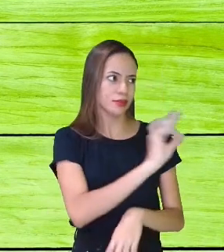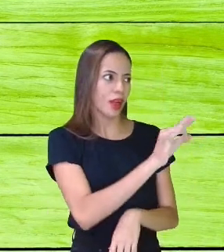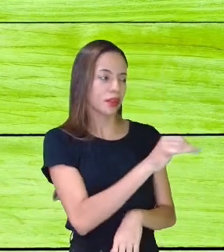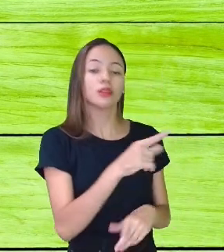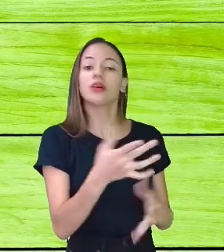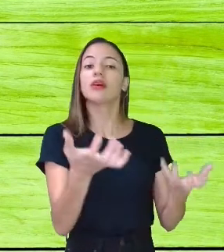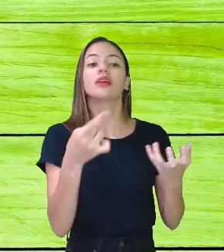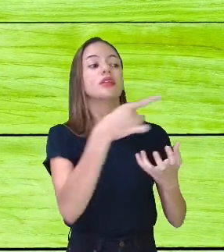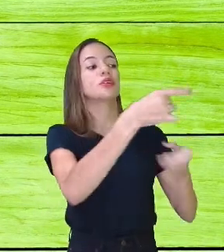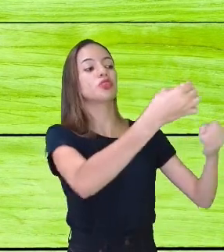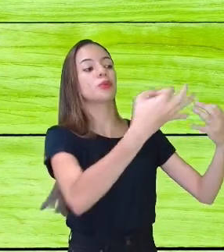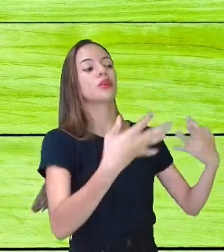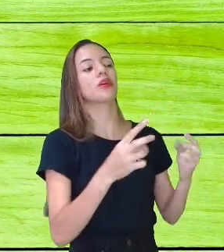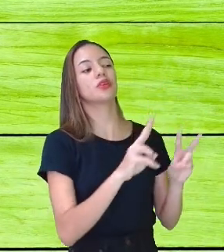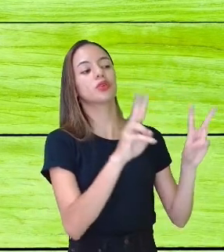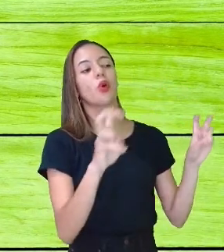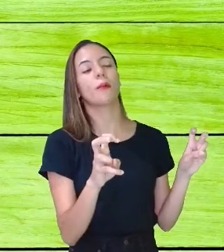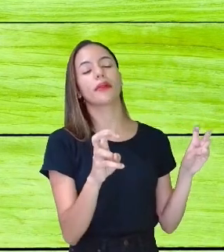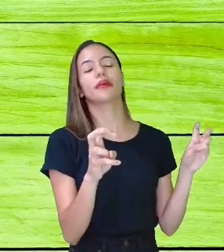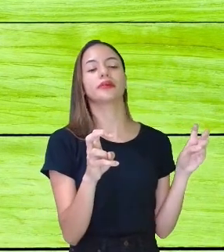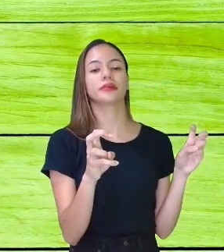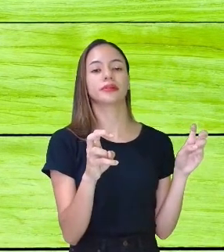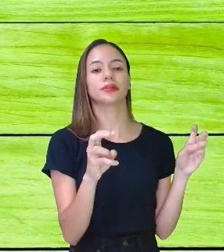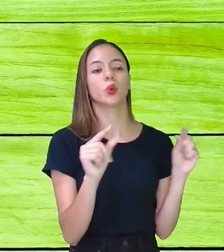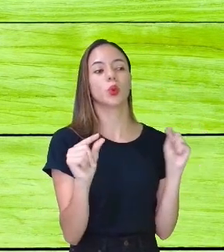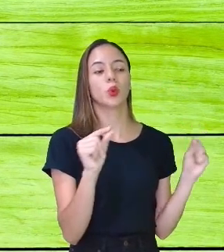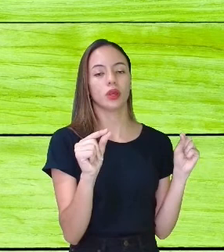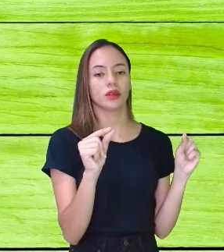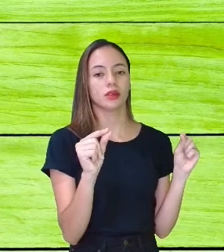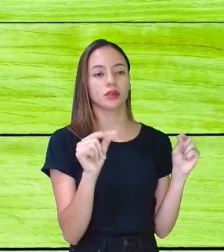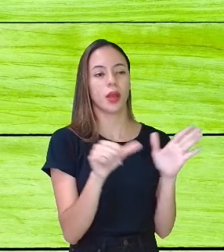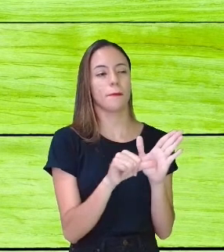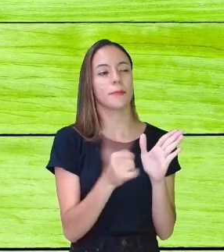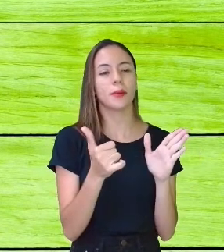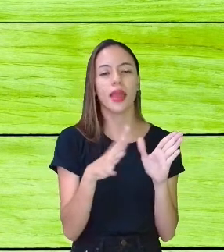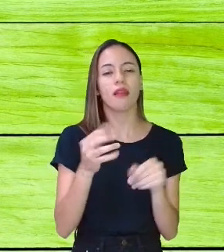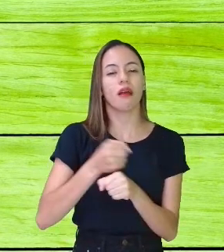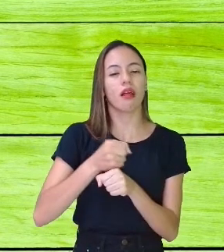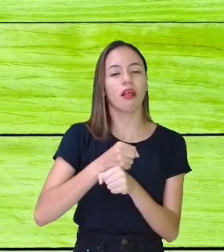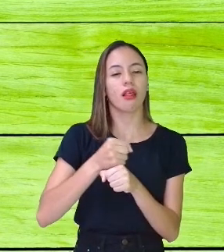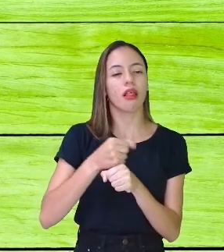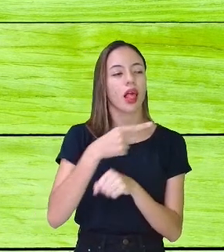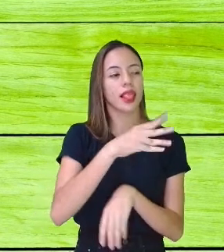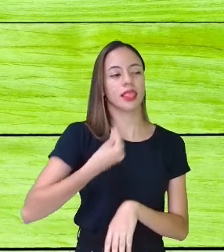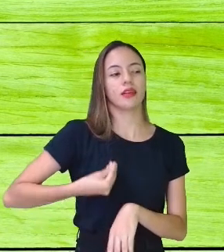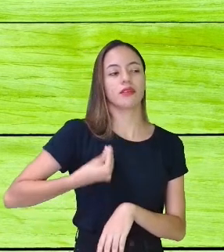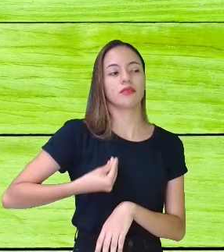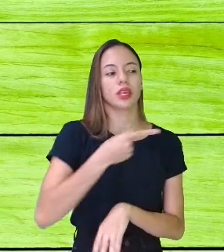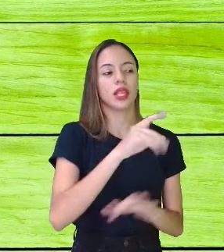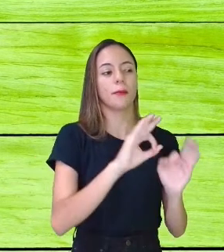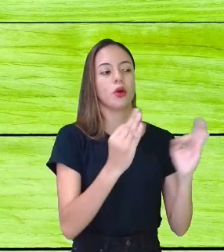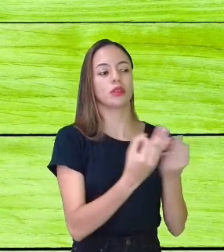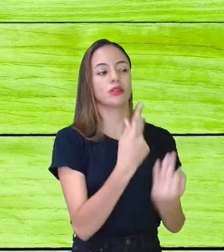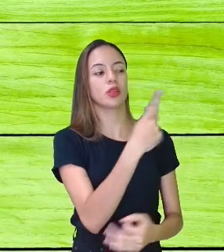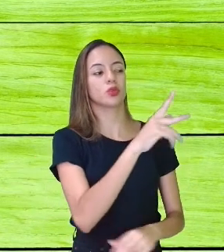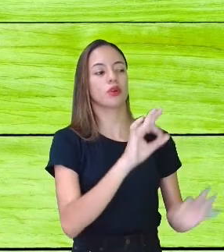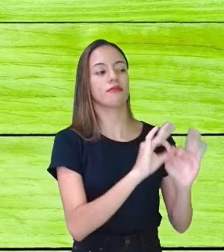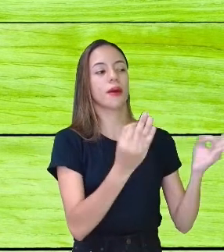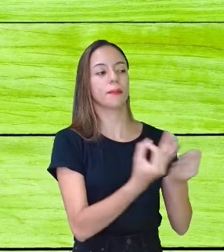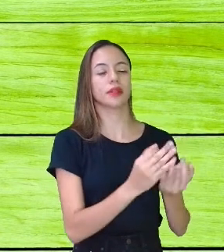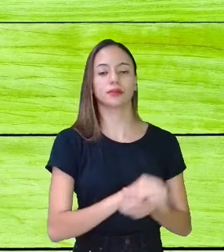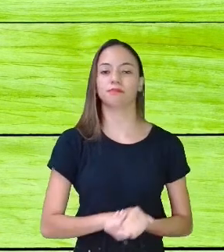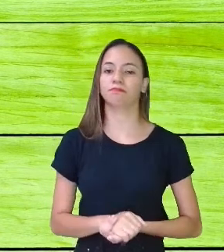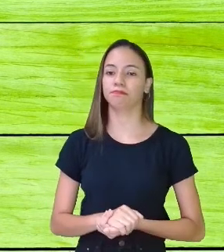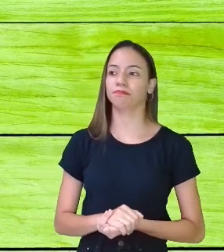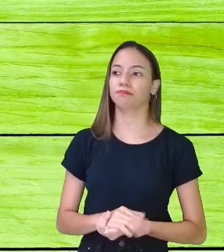Eu queria que ele falasse um pouquinho aí, como foi esses primeiros anos de vida, a importância que a família teve. A minha